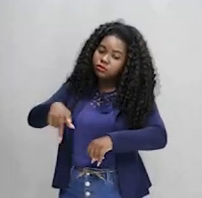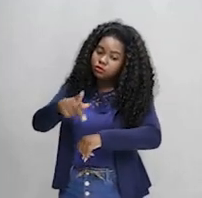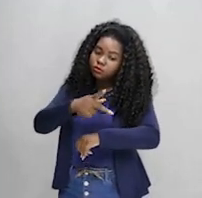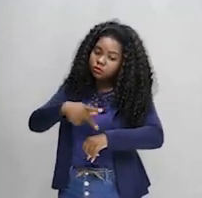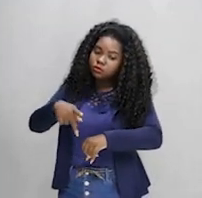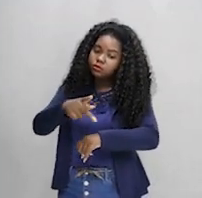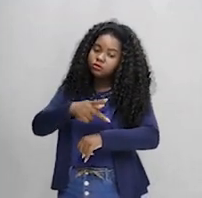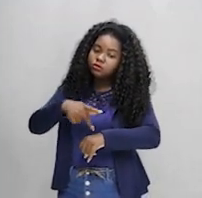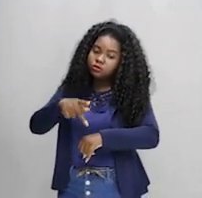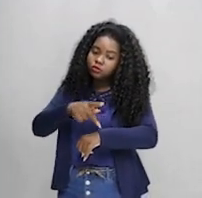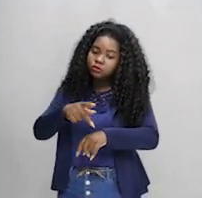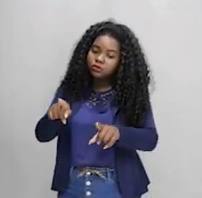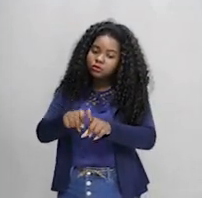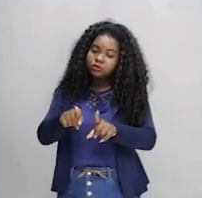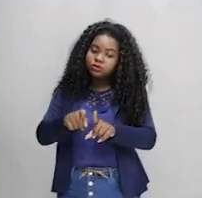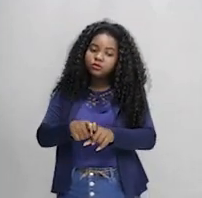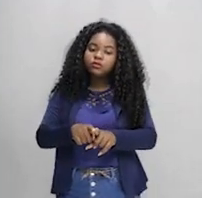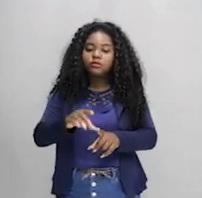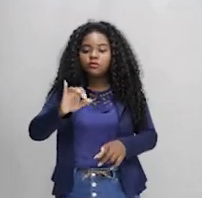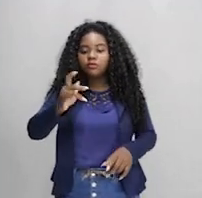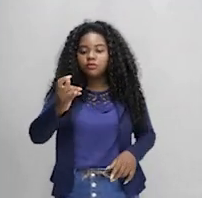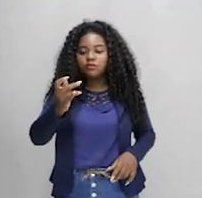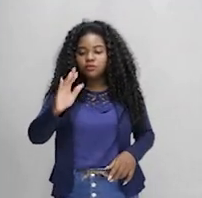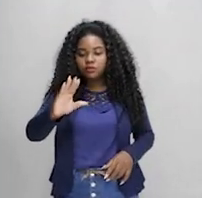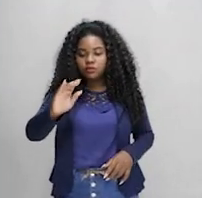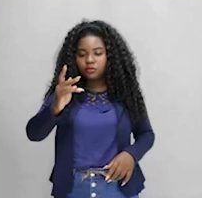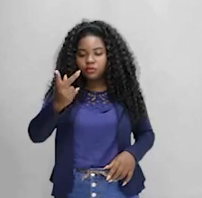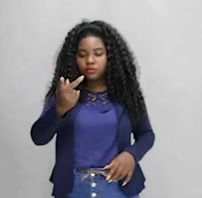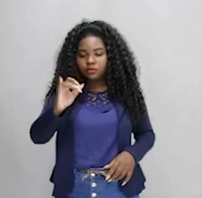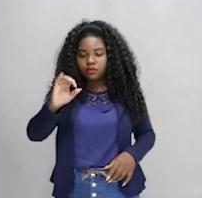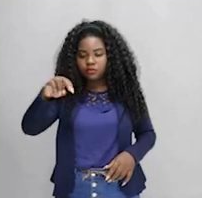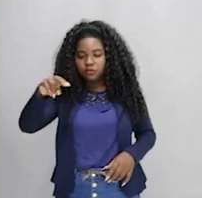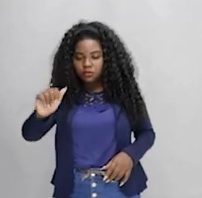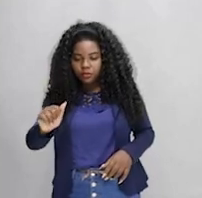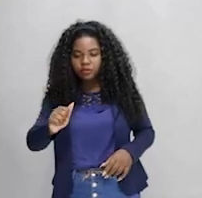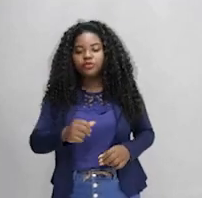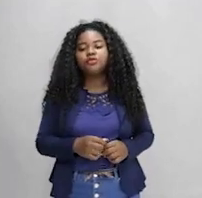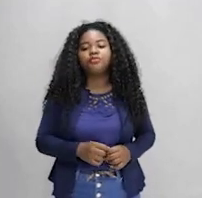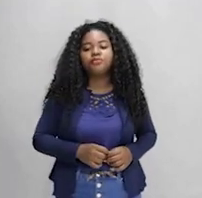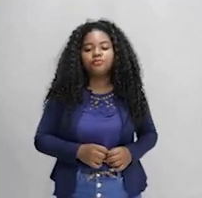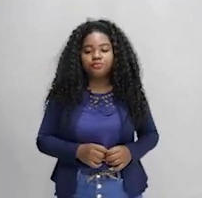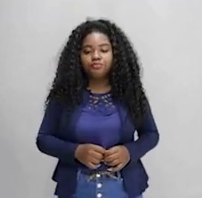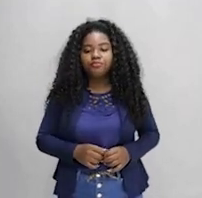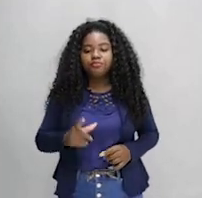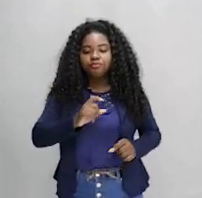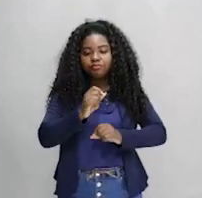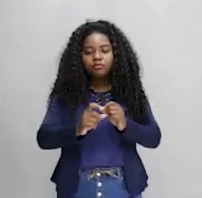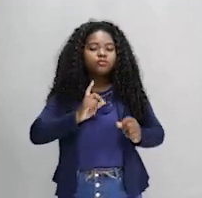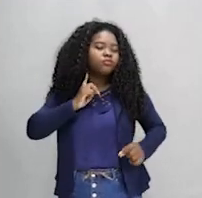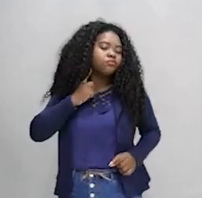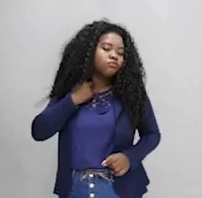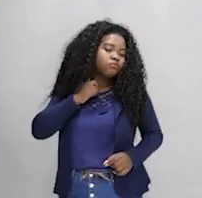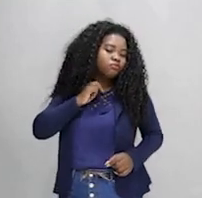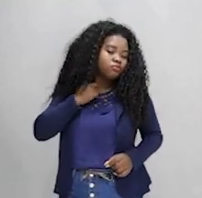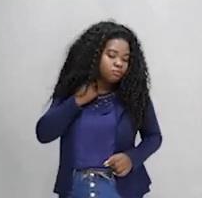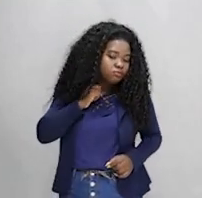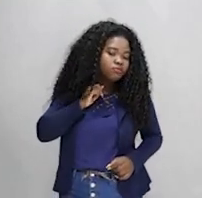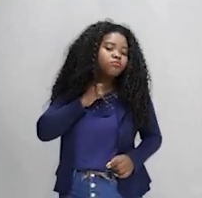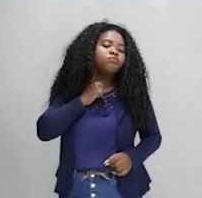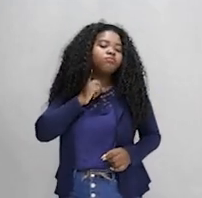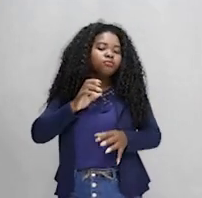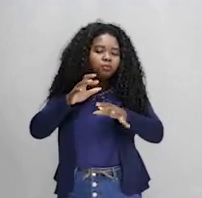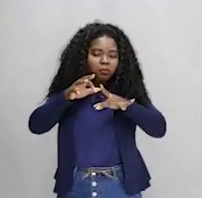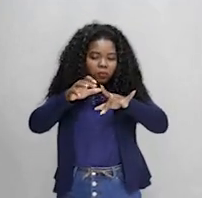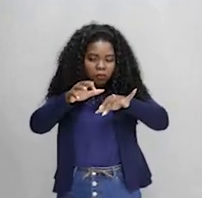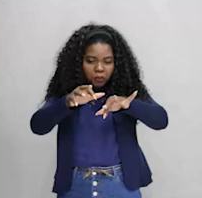maiores emissores de gases poluentes do planeta, e, consequentemente, um dos grandes responsáveis pelo aquecimento global. Então,